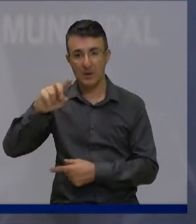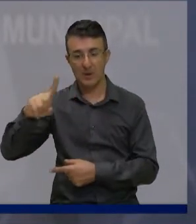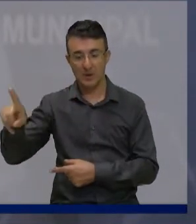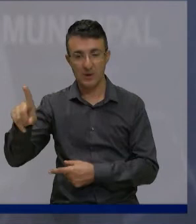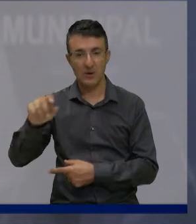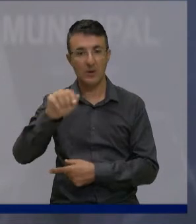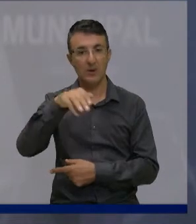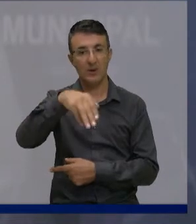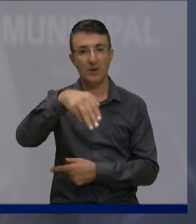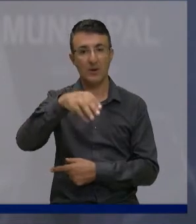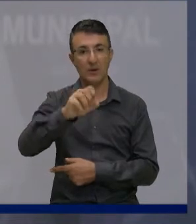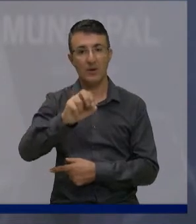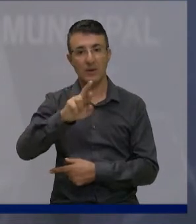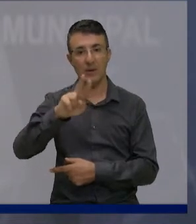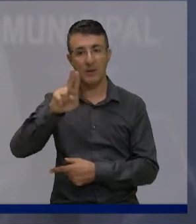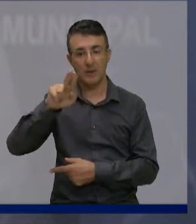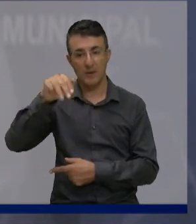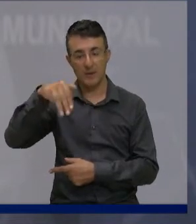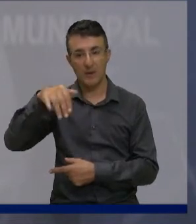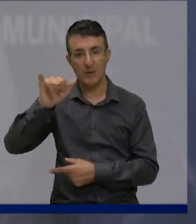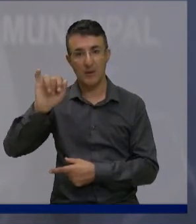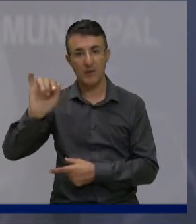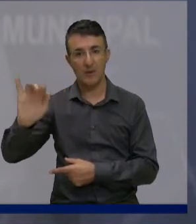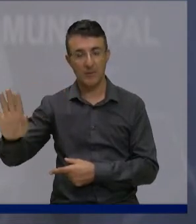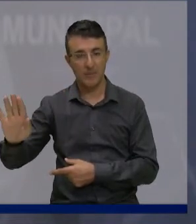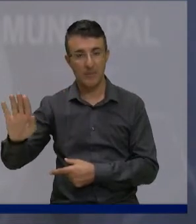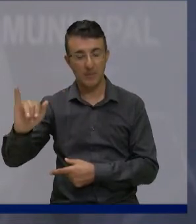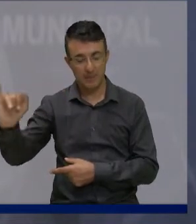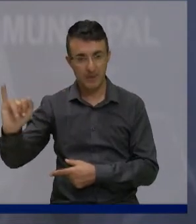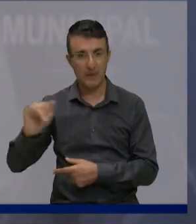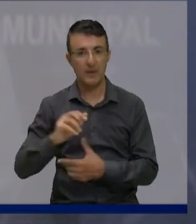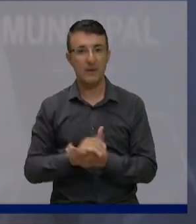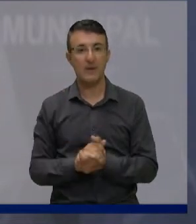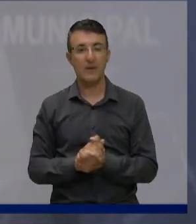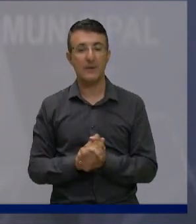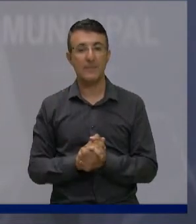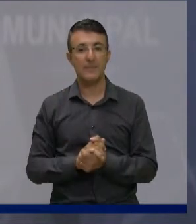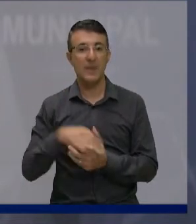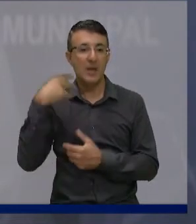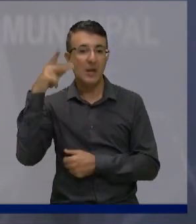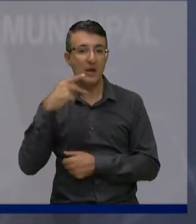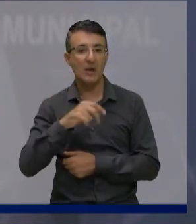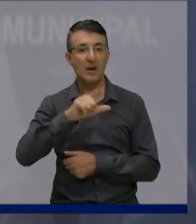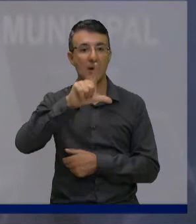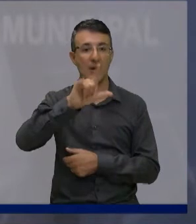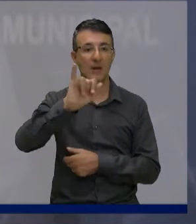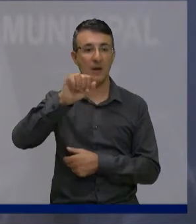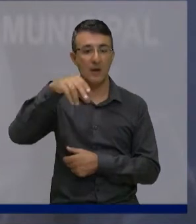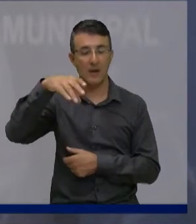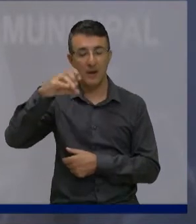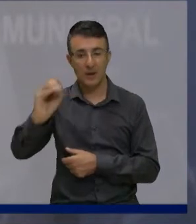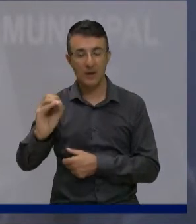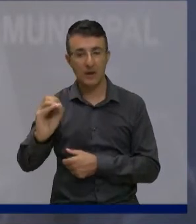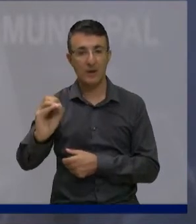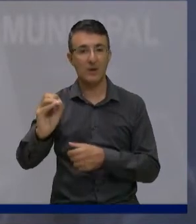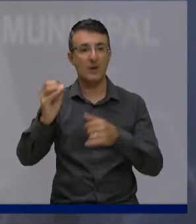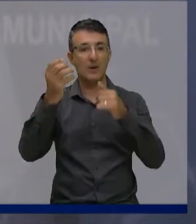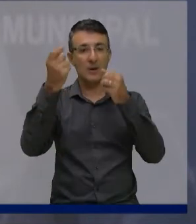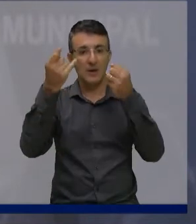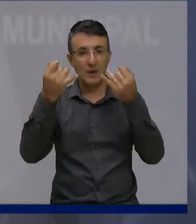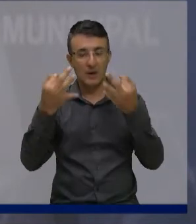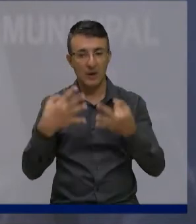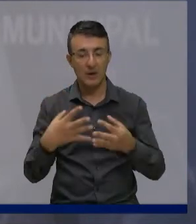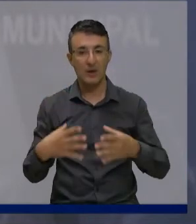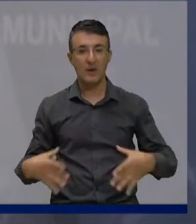Lino Bispo na tribuna da Cama explica sobre seu trabalho para conquistar a ligação do União ao Morumbi pela